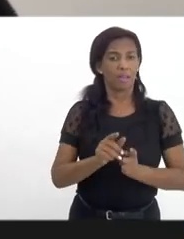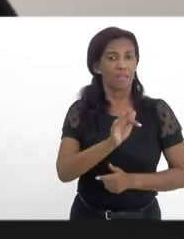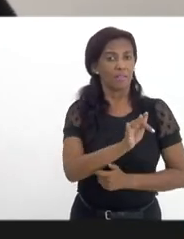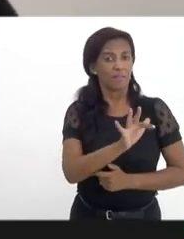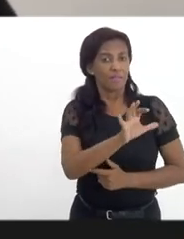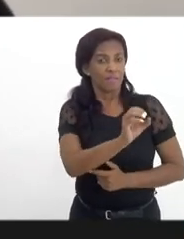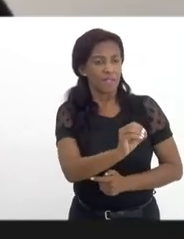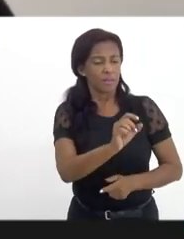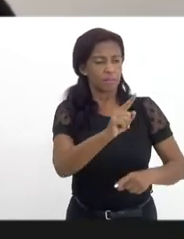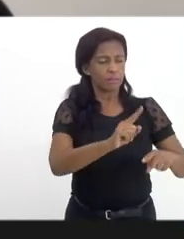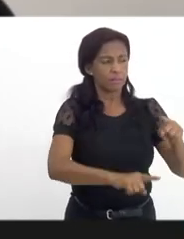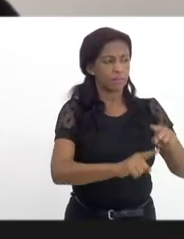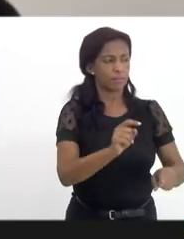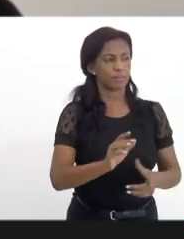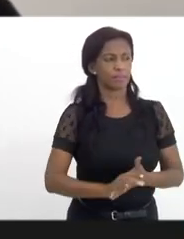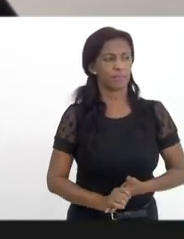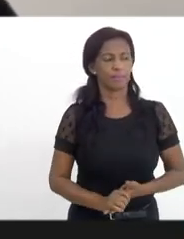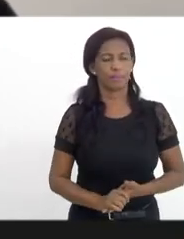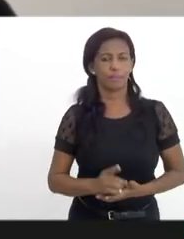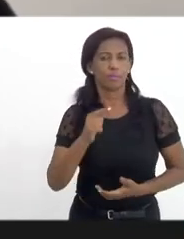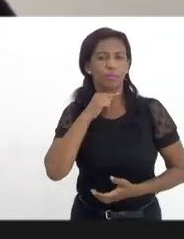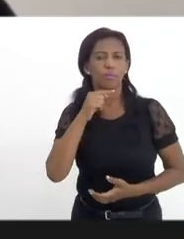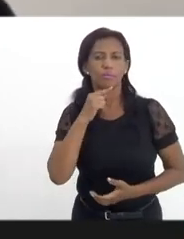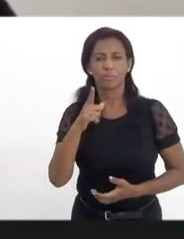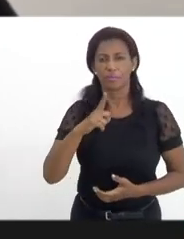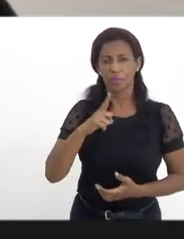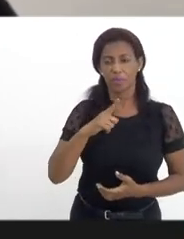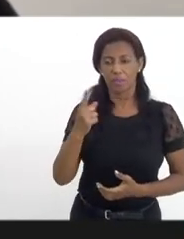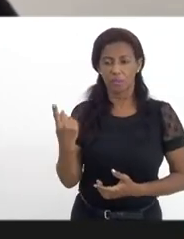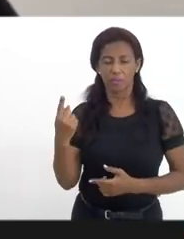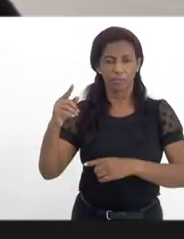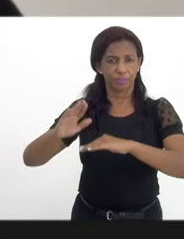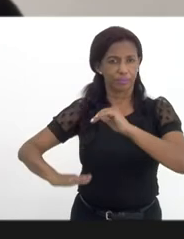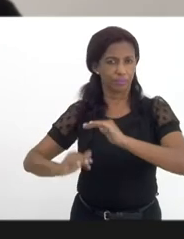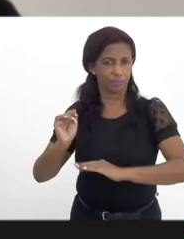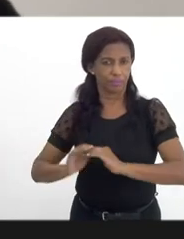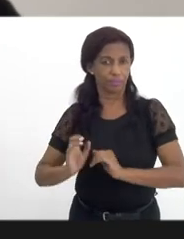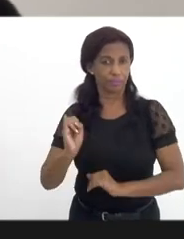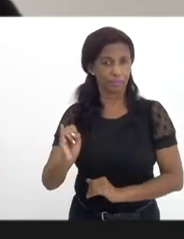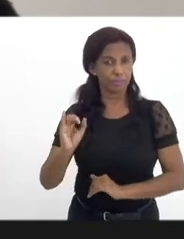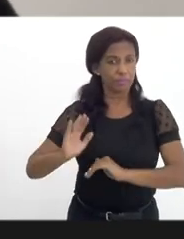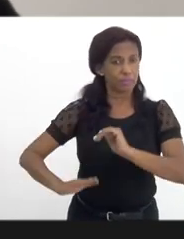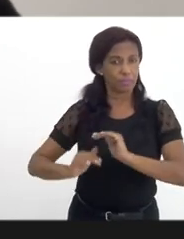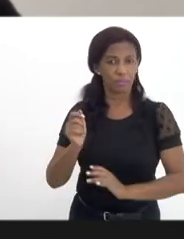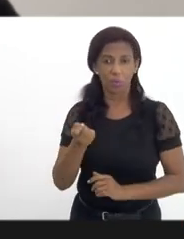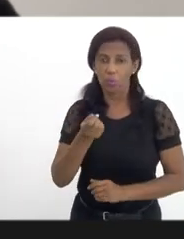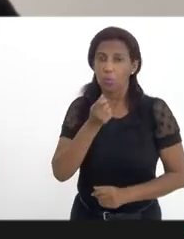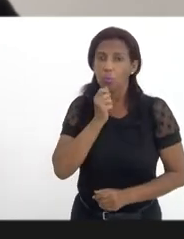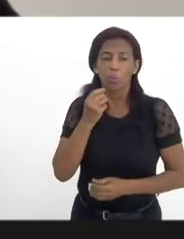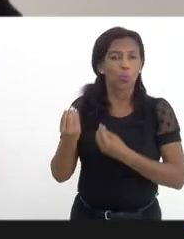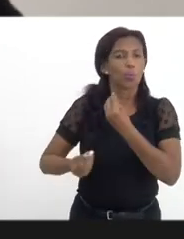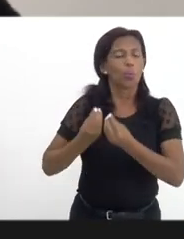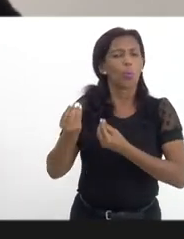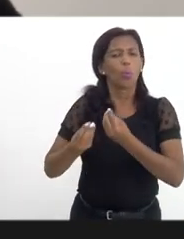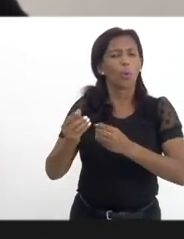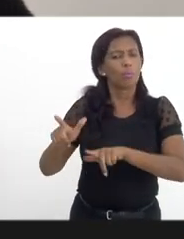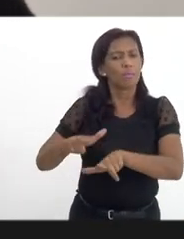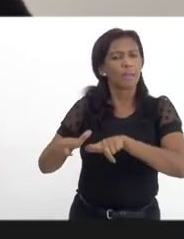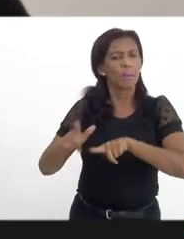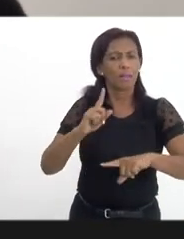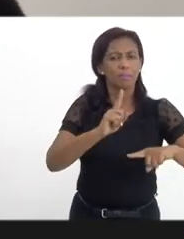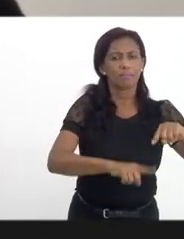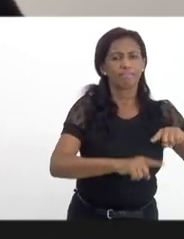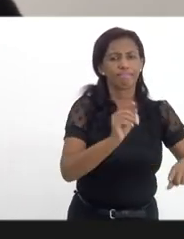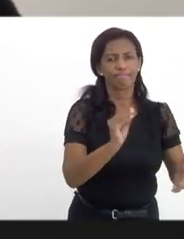que é necessário. Também não adianta você ter o profissional lá na ponta se o profissional não tem a condição devida para desenvolver o trabalho com excelência.